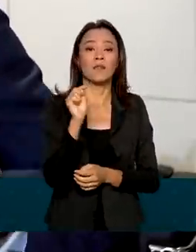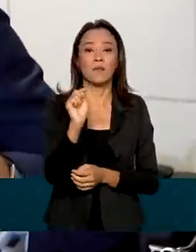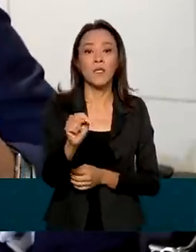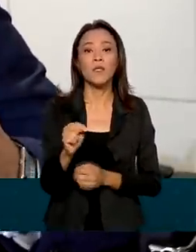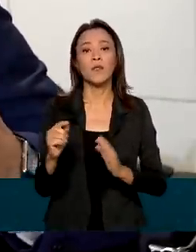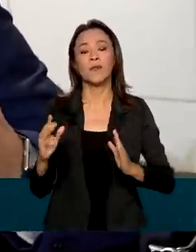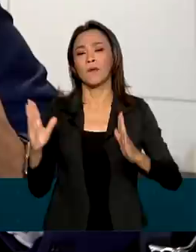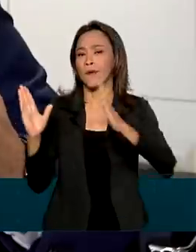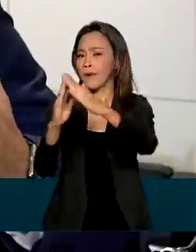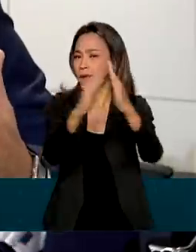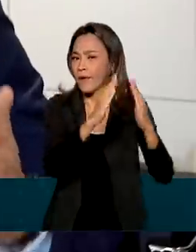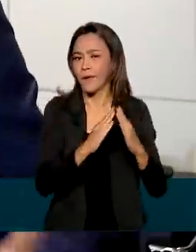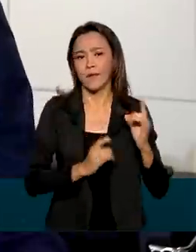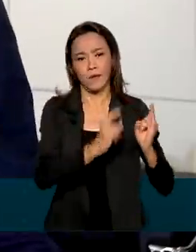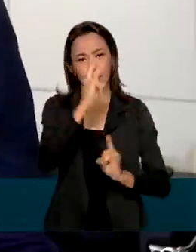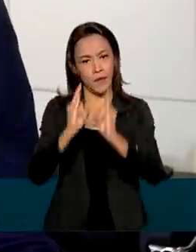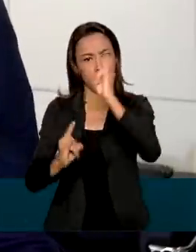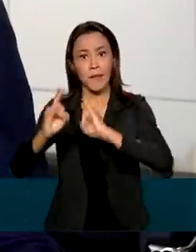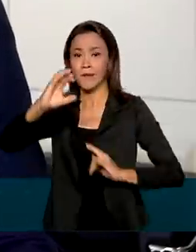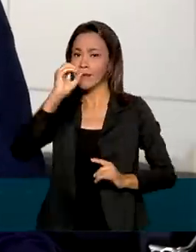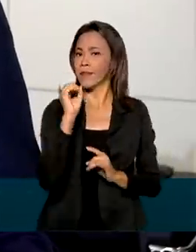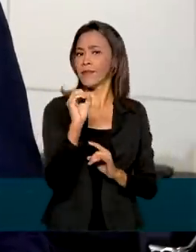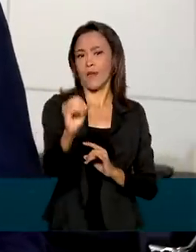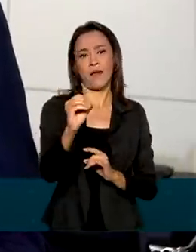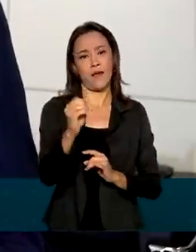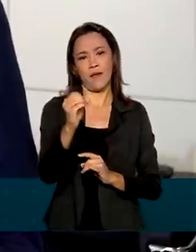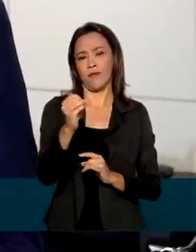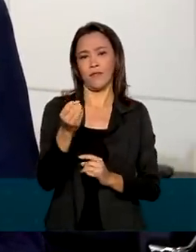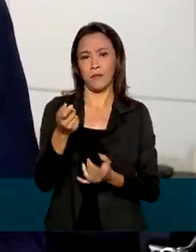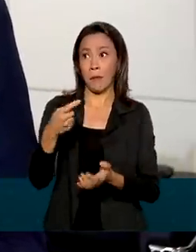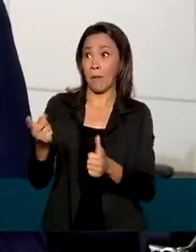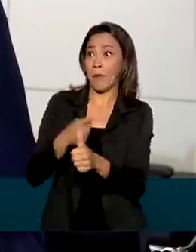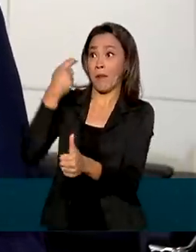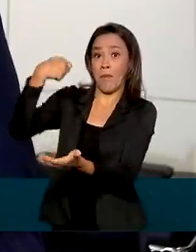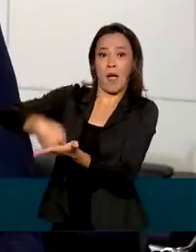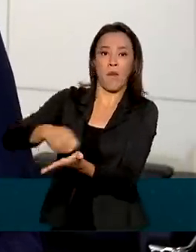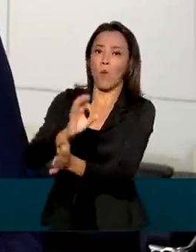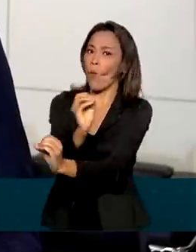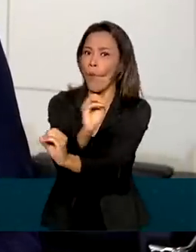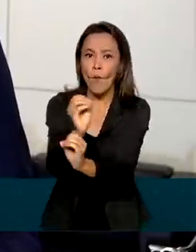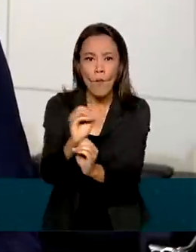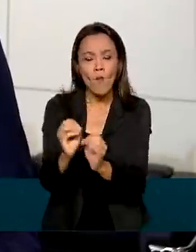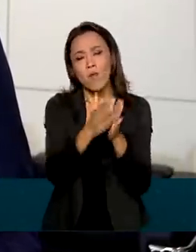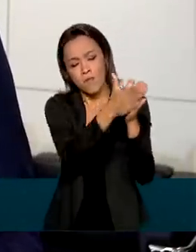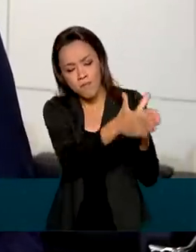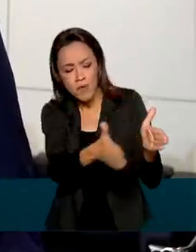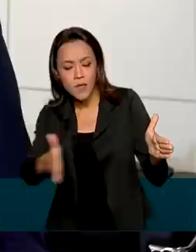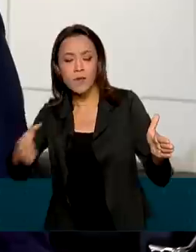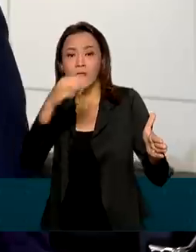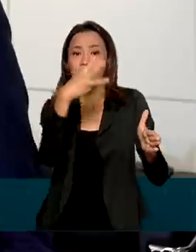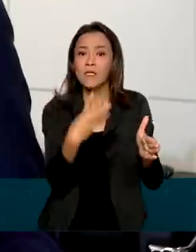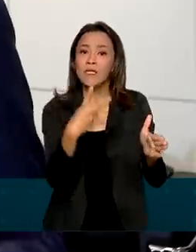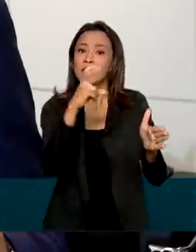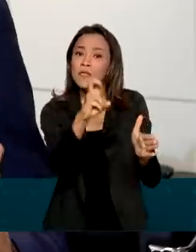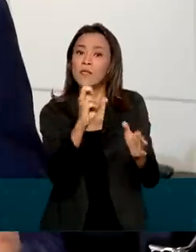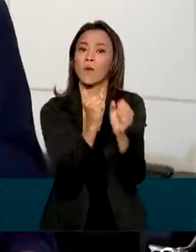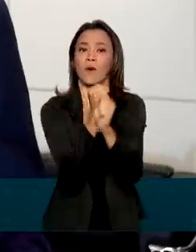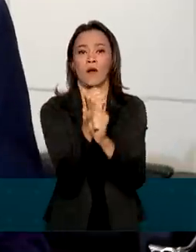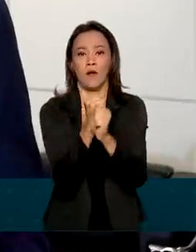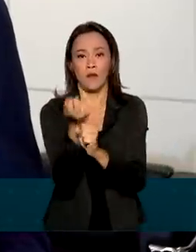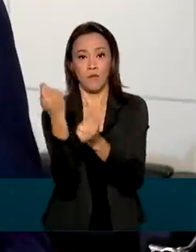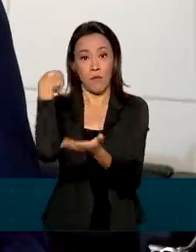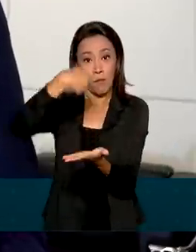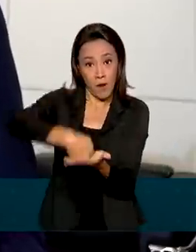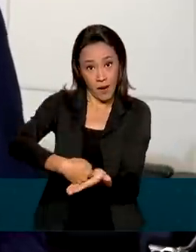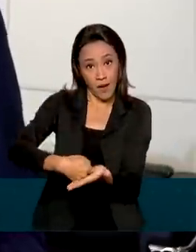que podem ter zero de entrada, 35 anos para pagar e até 6